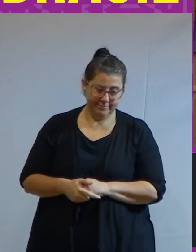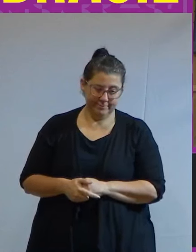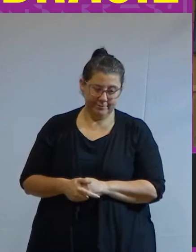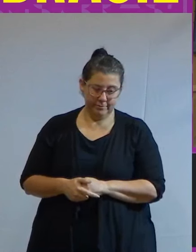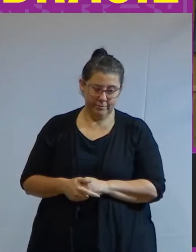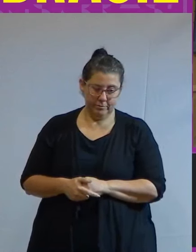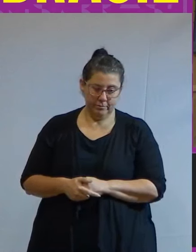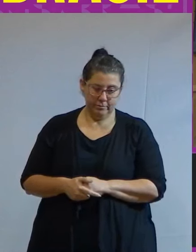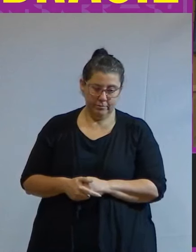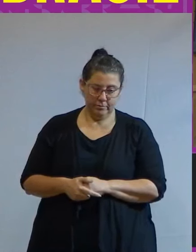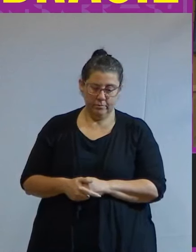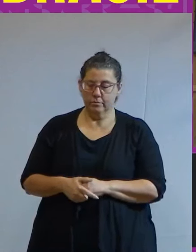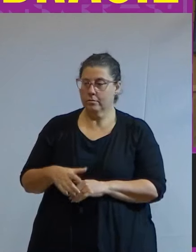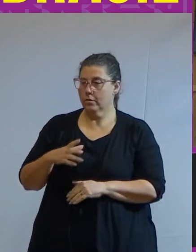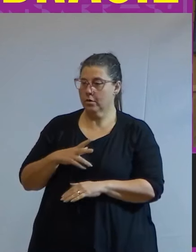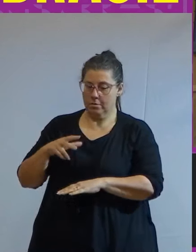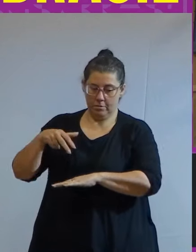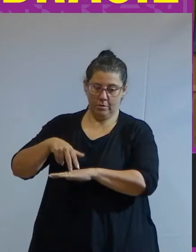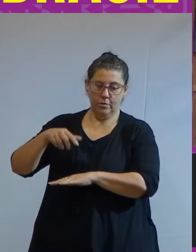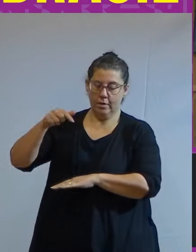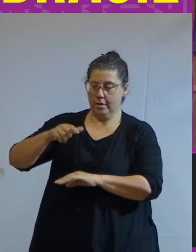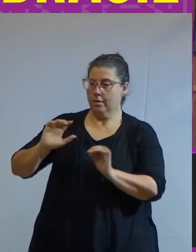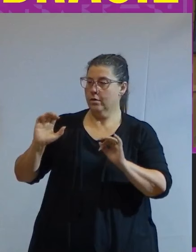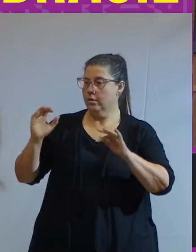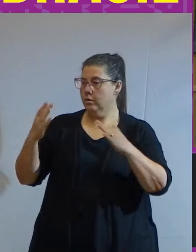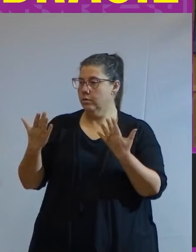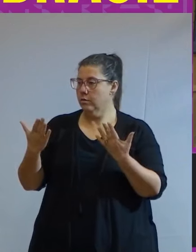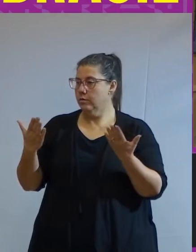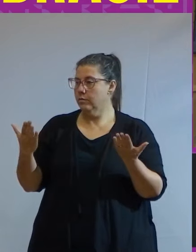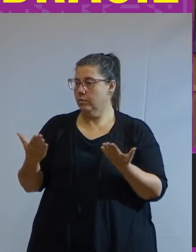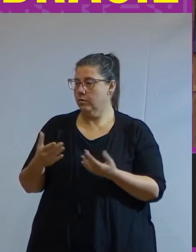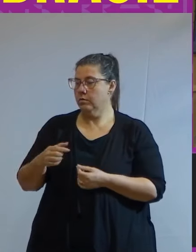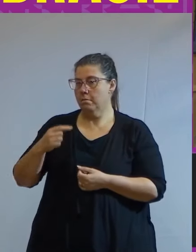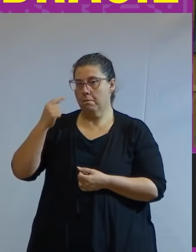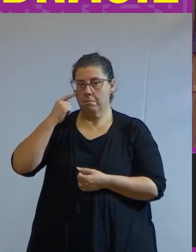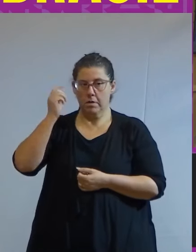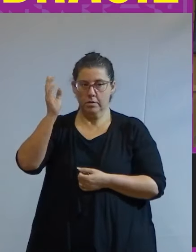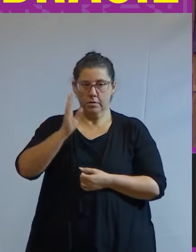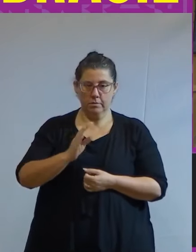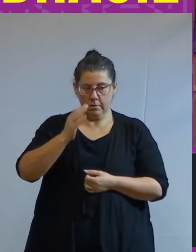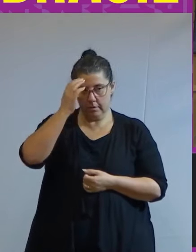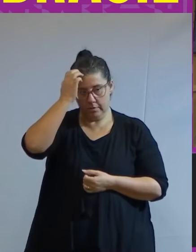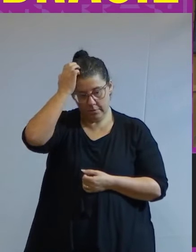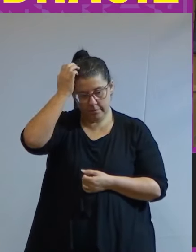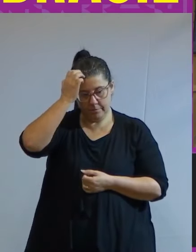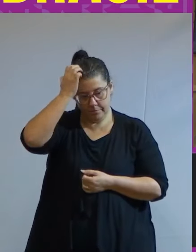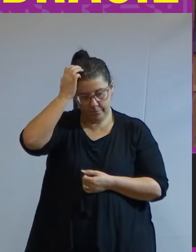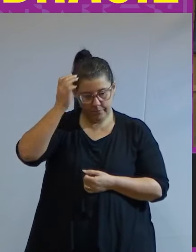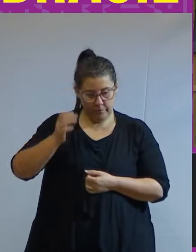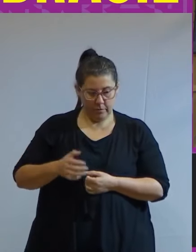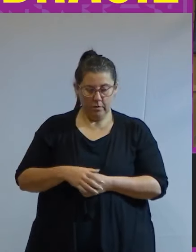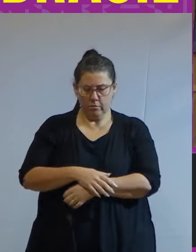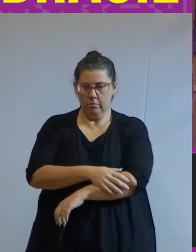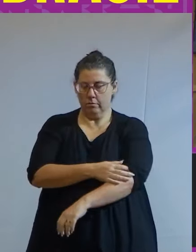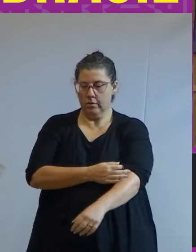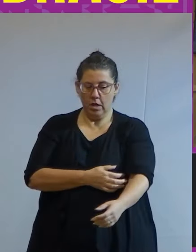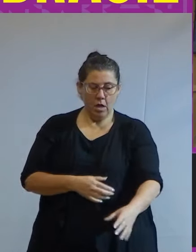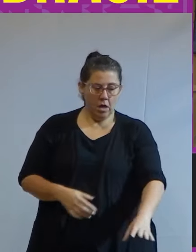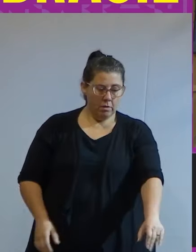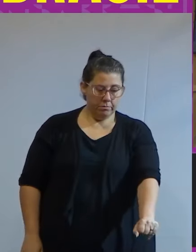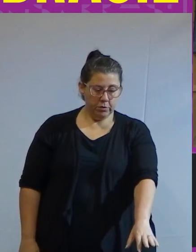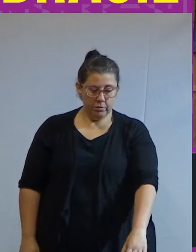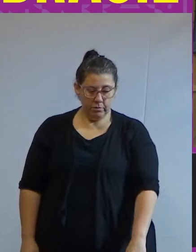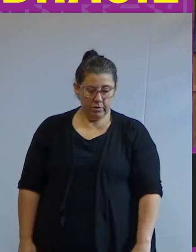meu lugar aqui nesse evento o Pensa Brasil que eu estava comentando com professor Vladimir